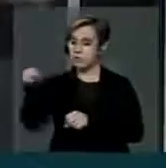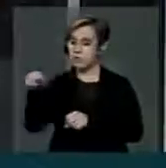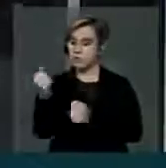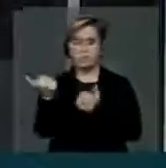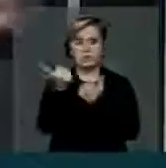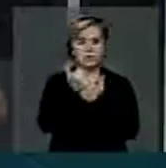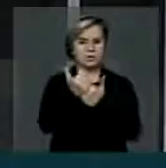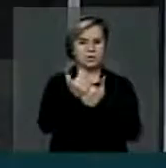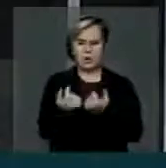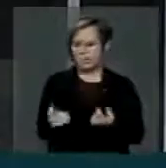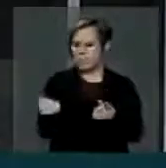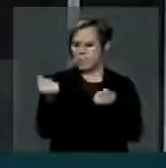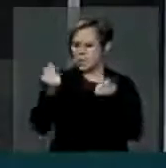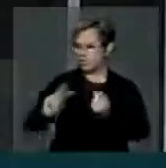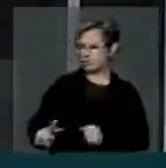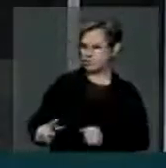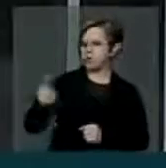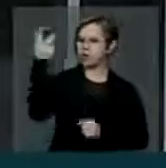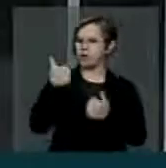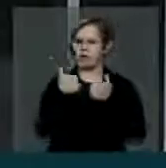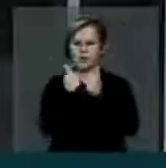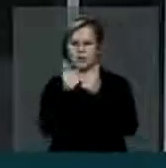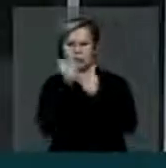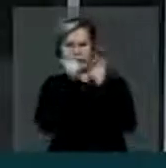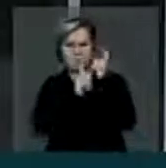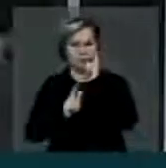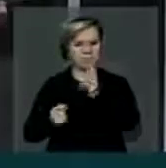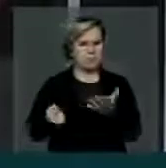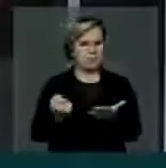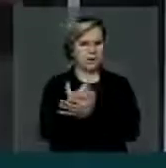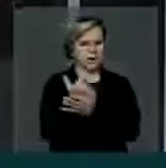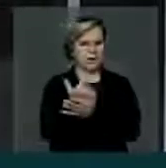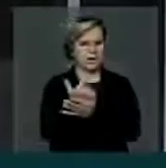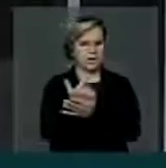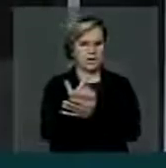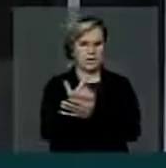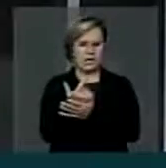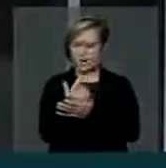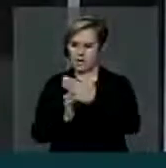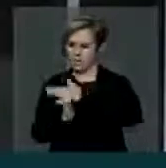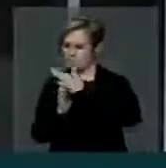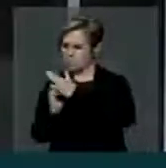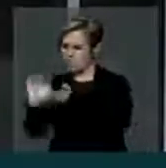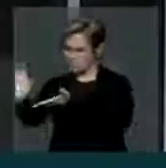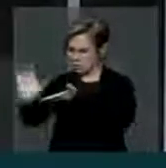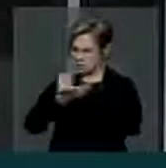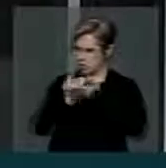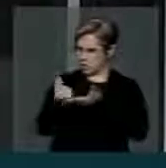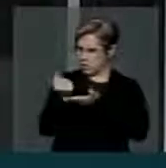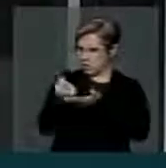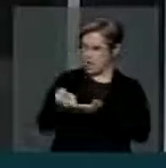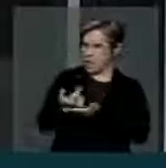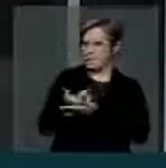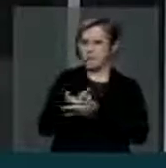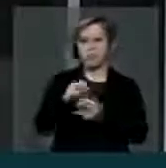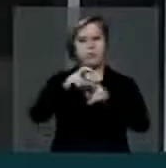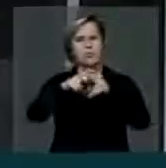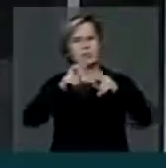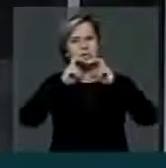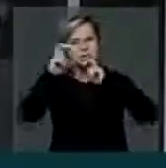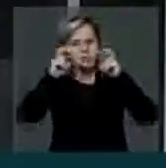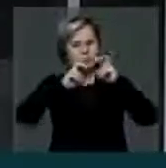aumenta o preço da passagem para pagar aqueles que financiaram a campanha. Por isso o povo está nas ruas.